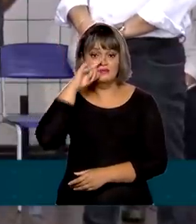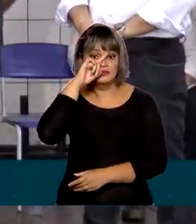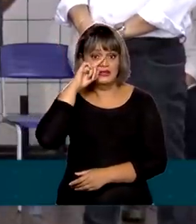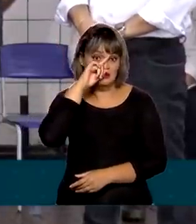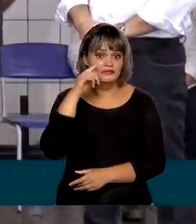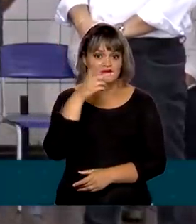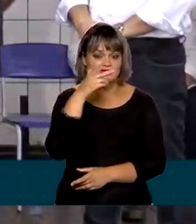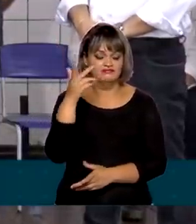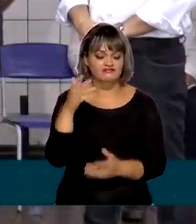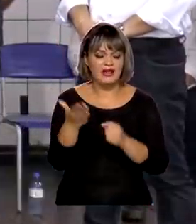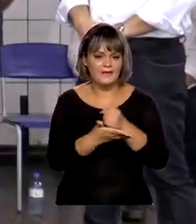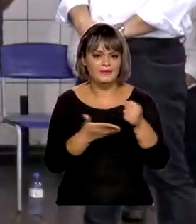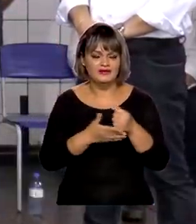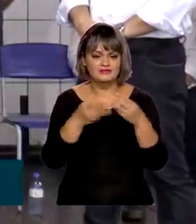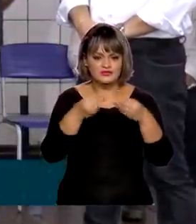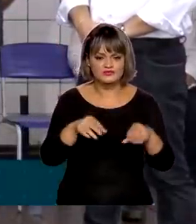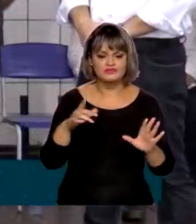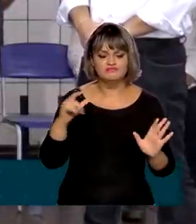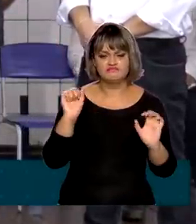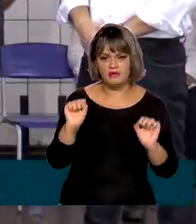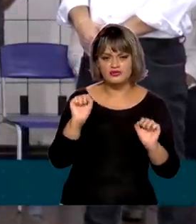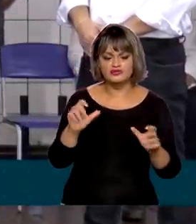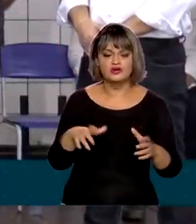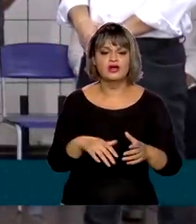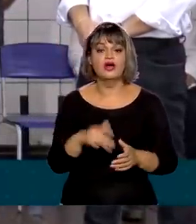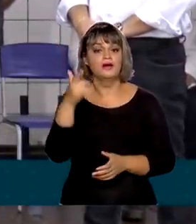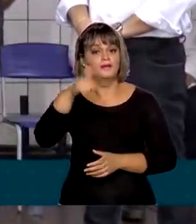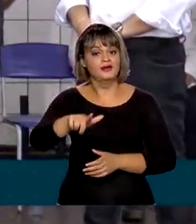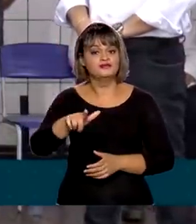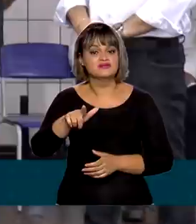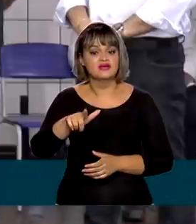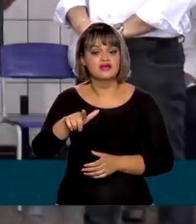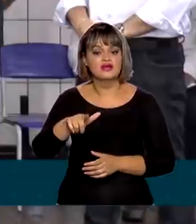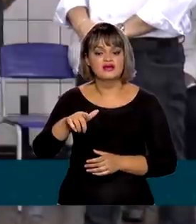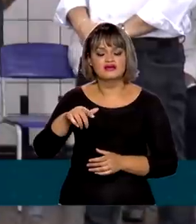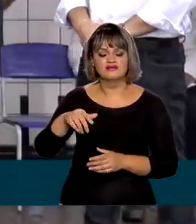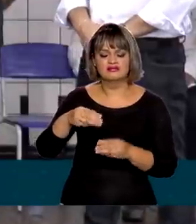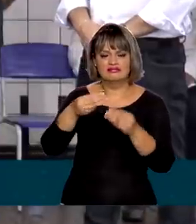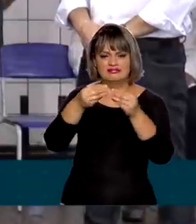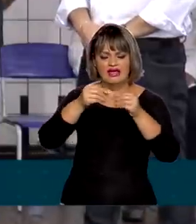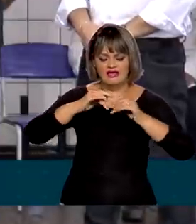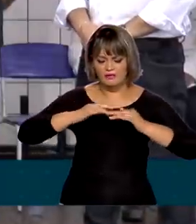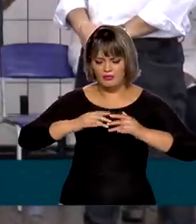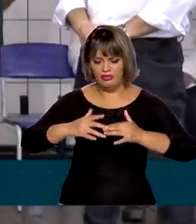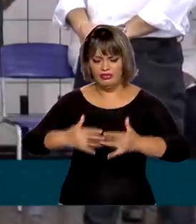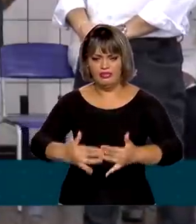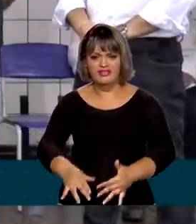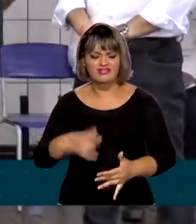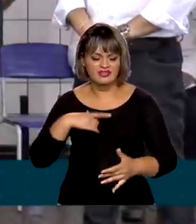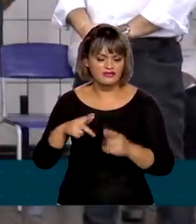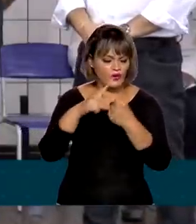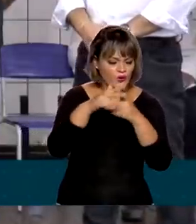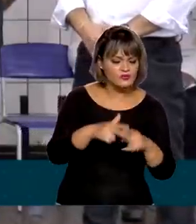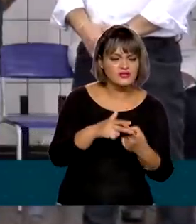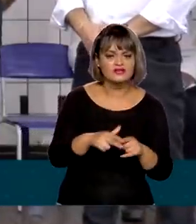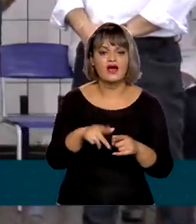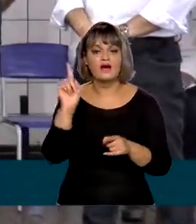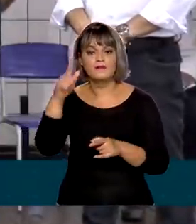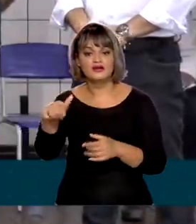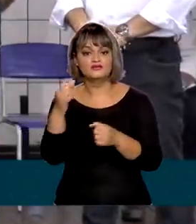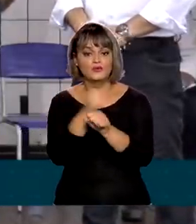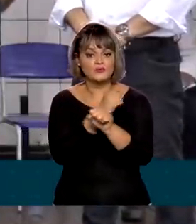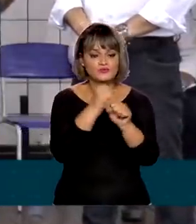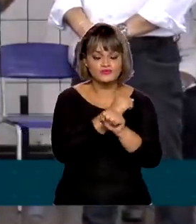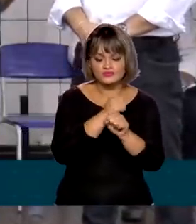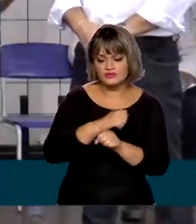grande na nossa subbase, no leito da nossa rodovia. Também a questão de deslizamento nas nossas encostas, a questão também de construção,